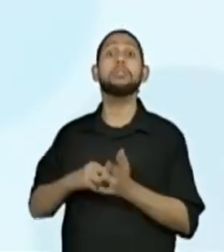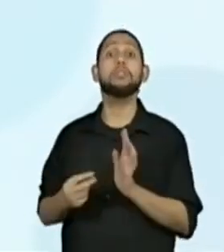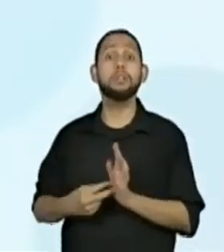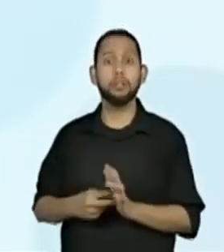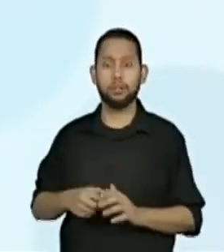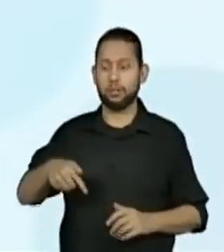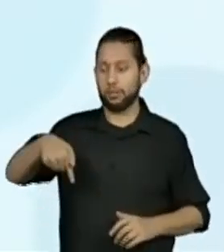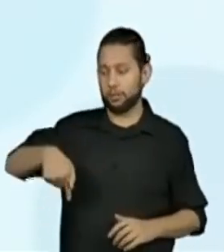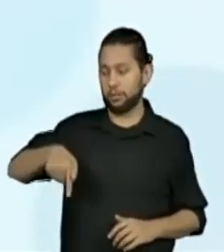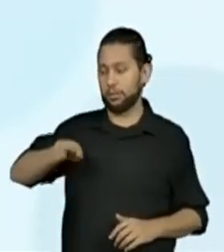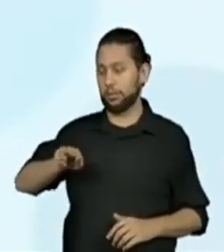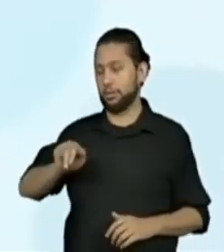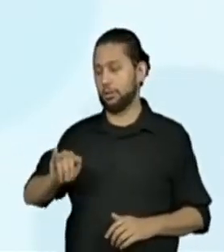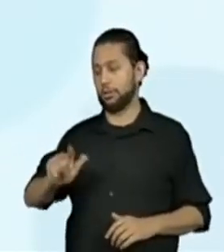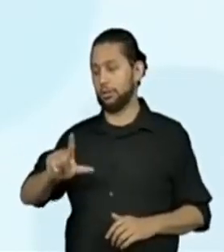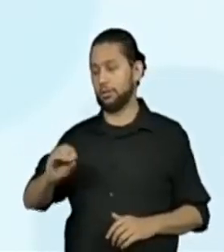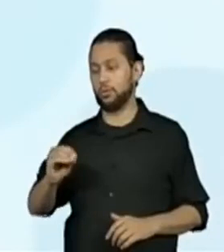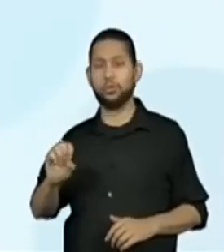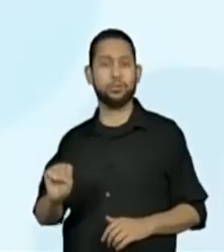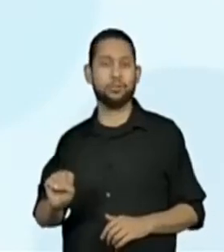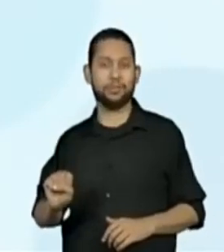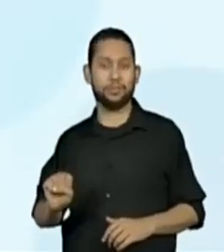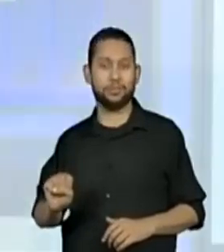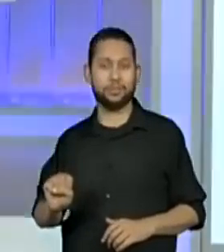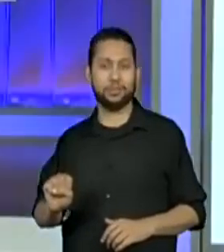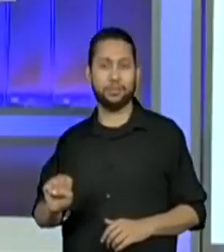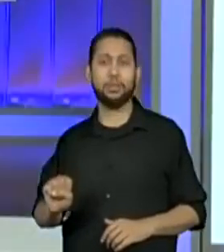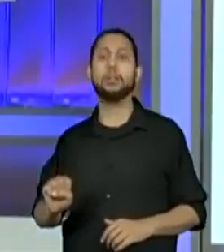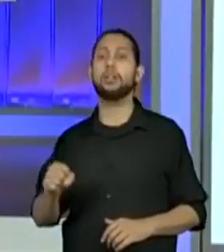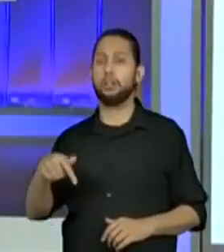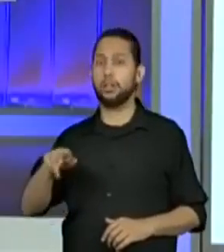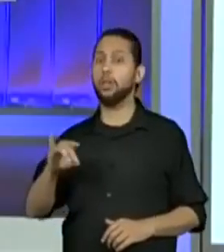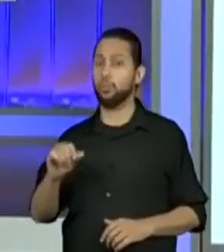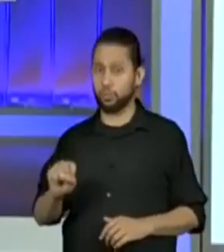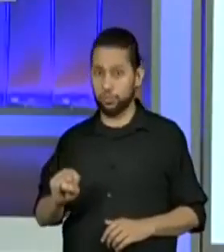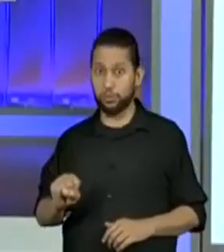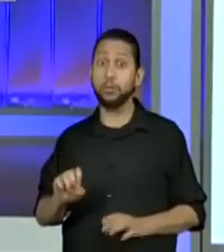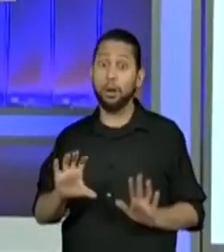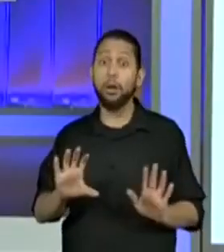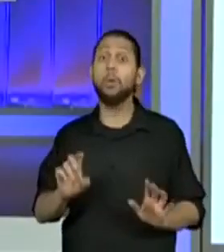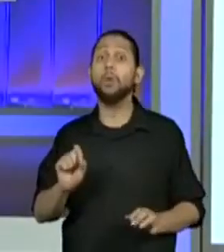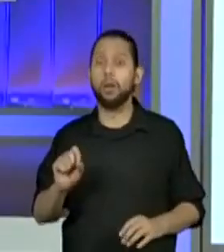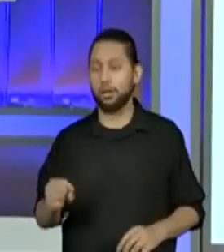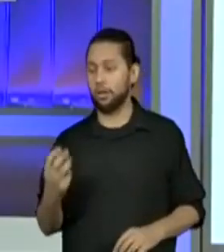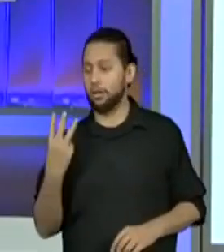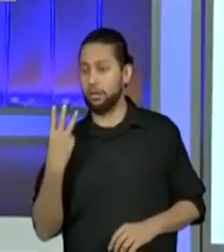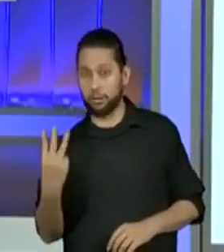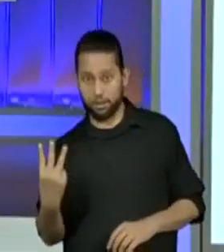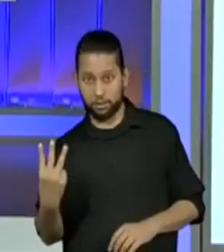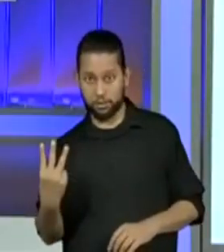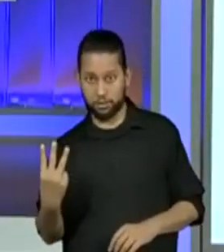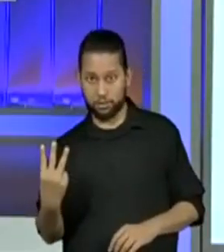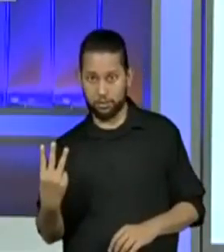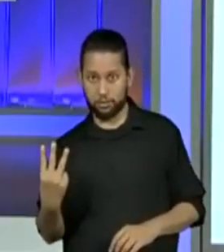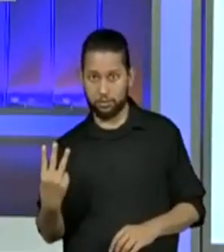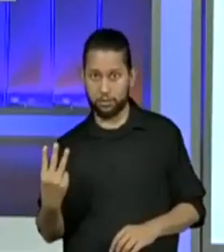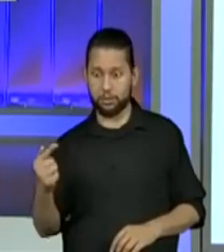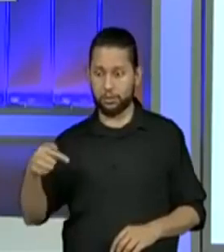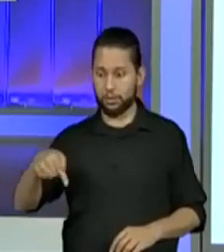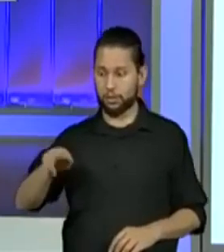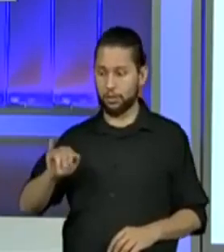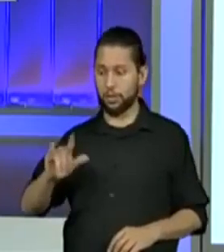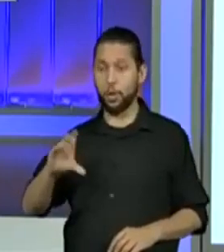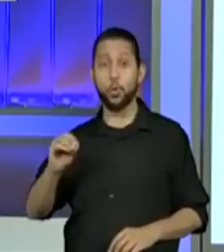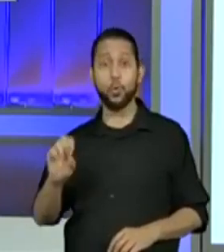3 quilos e 750 gramas. 3 quilos e 750 gramas.